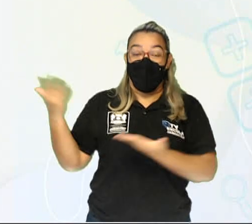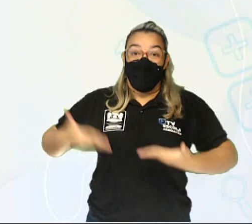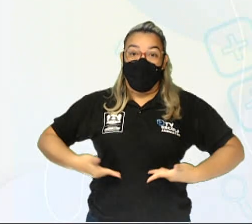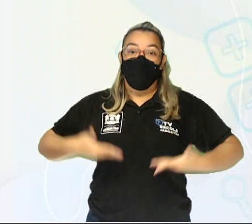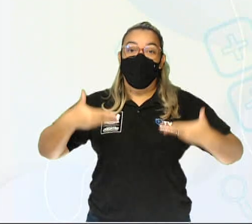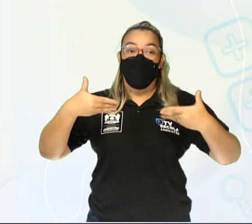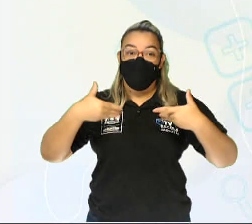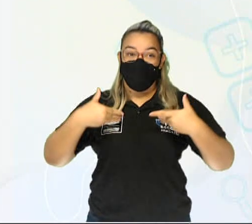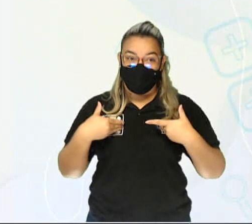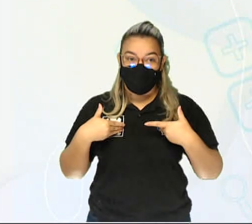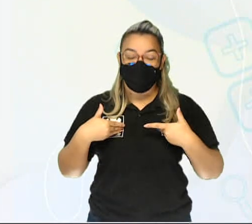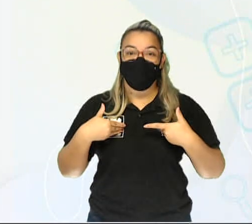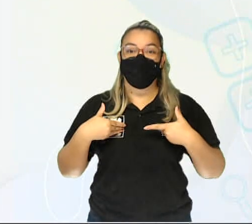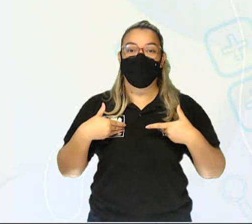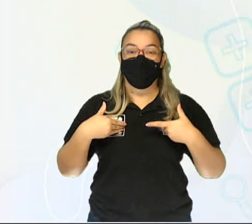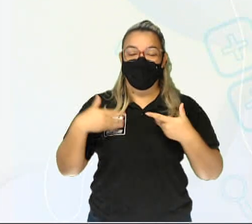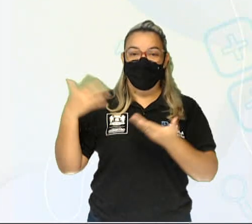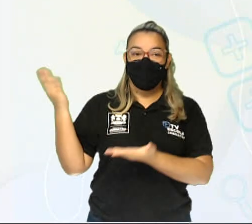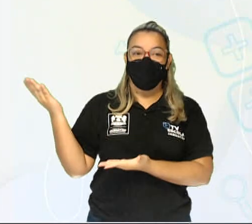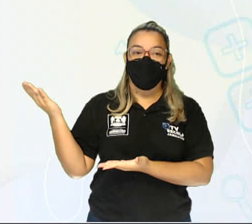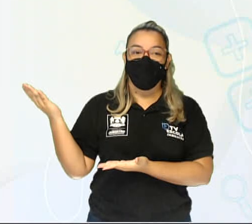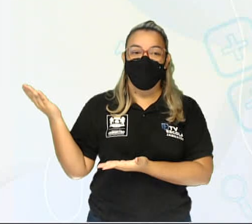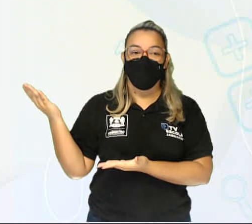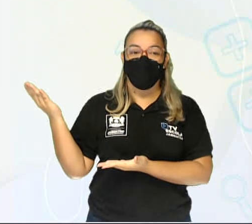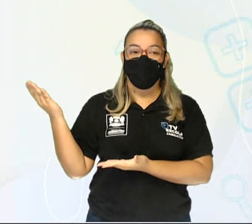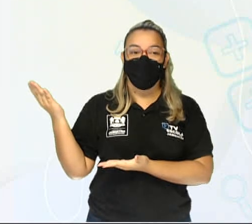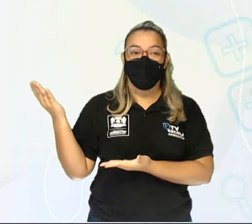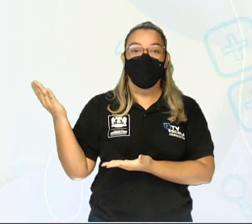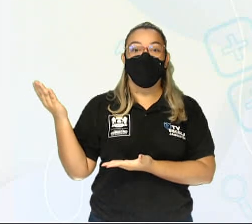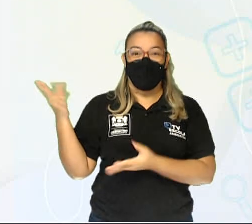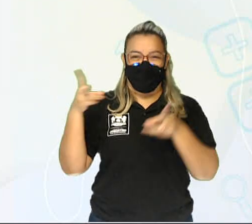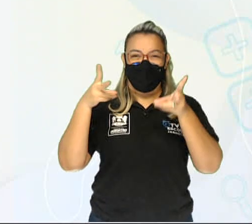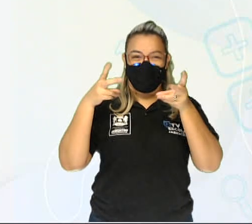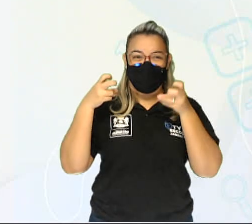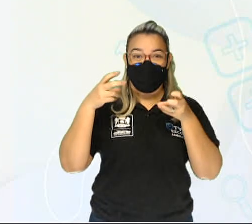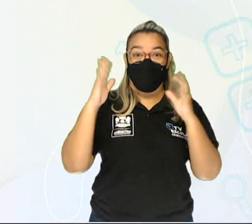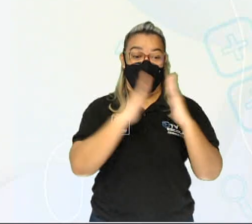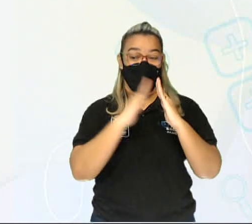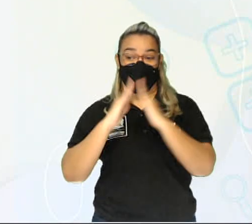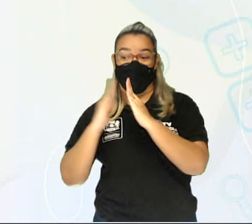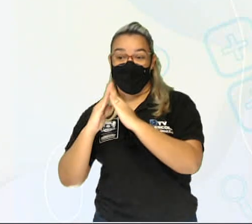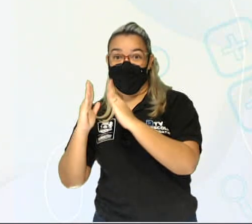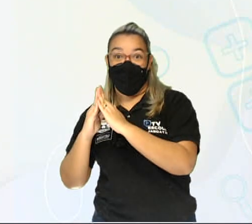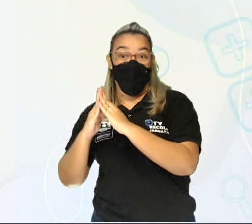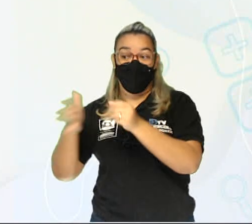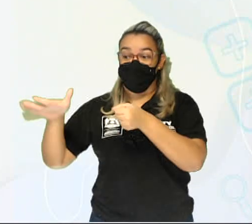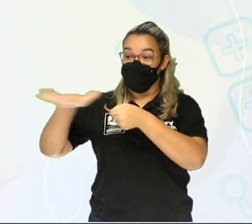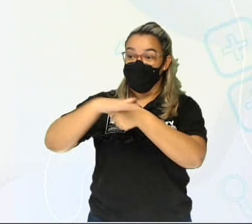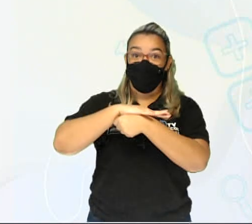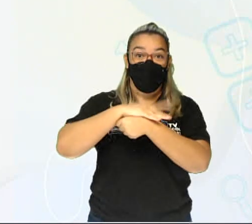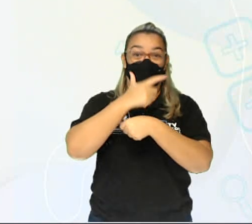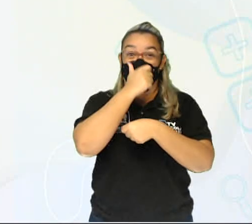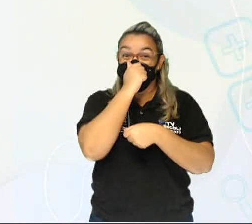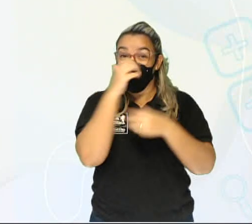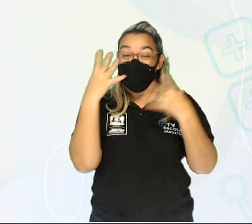bem cheia, com muitas casas, muitas construções.